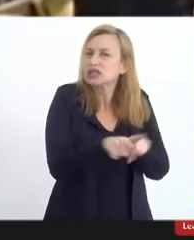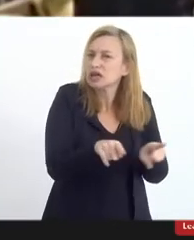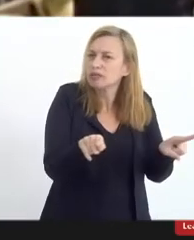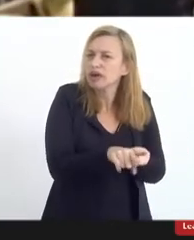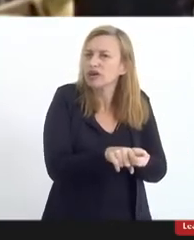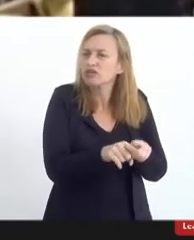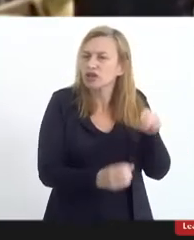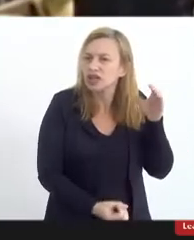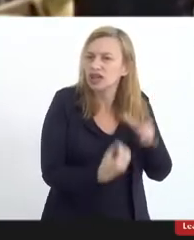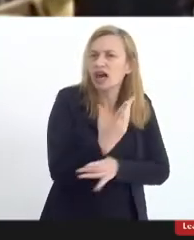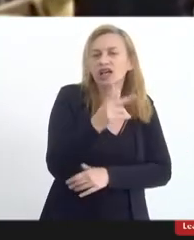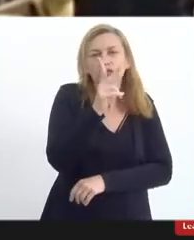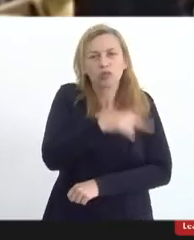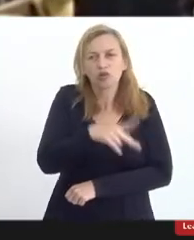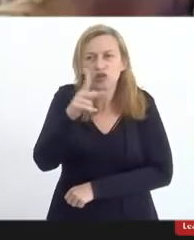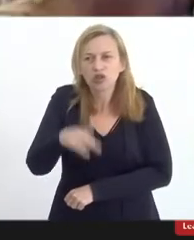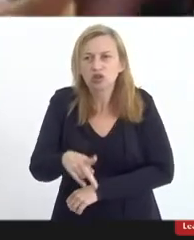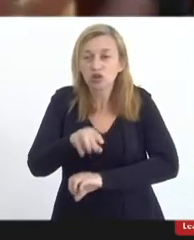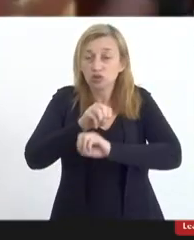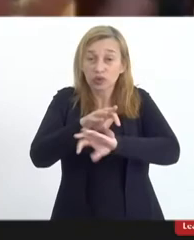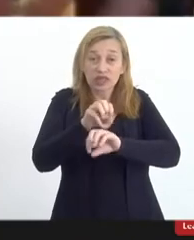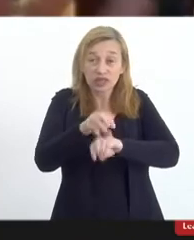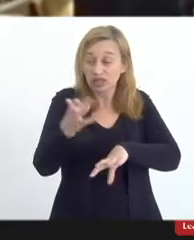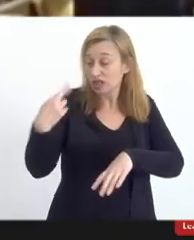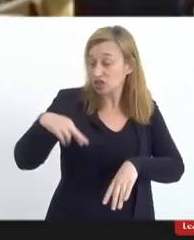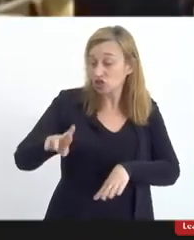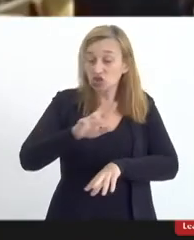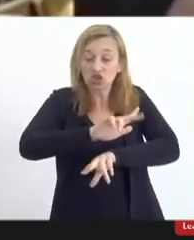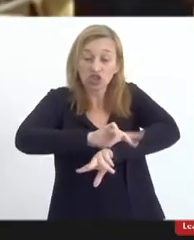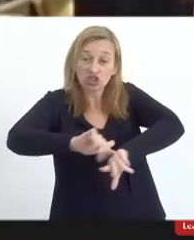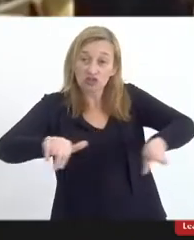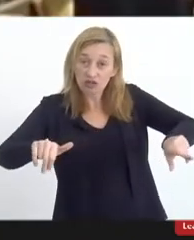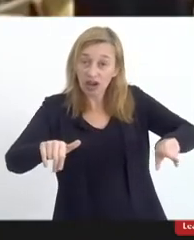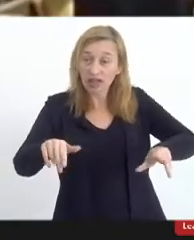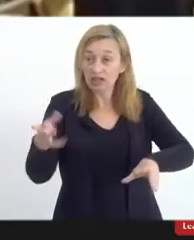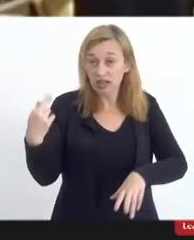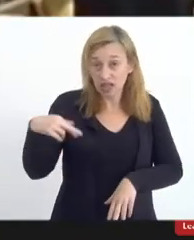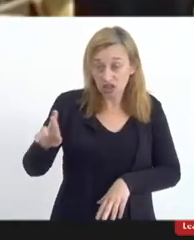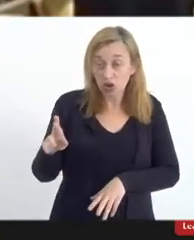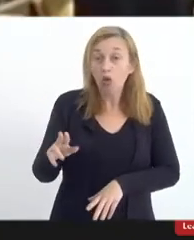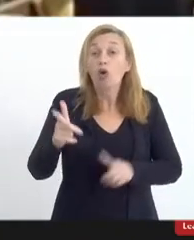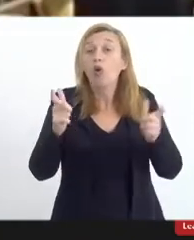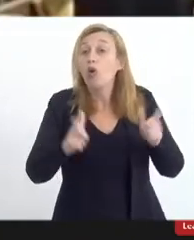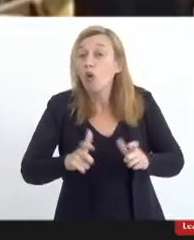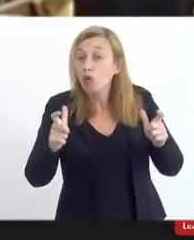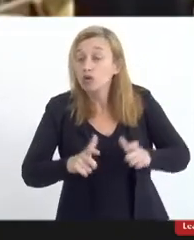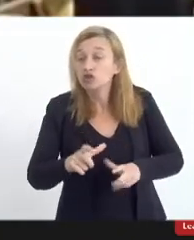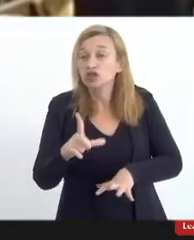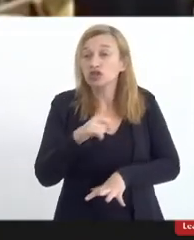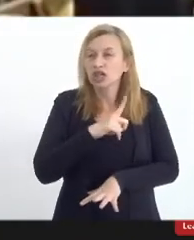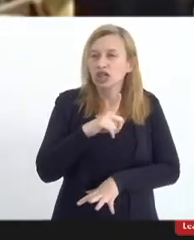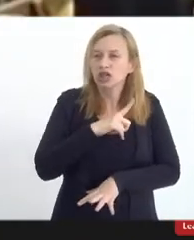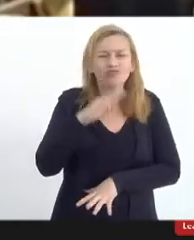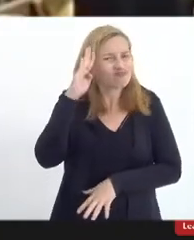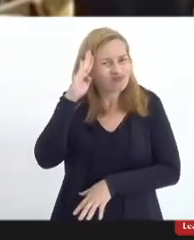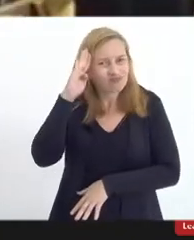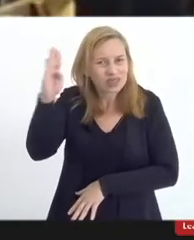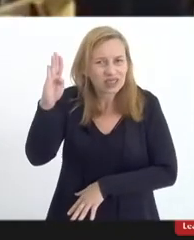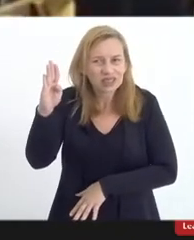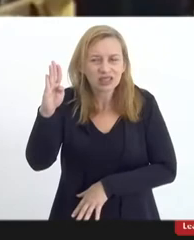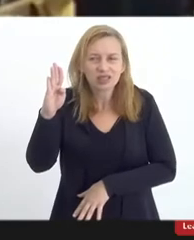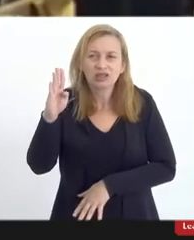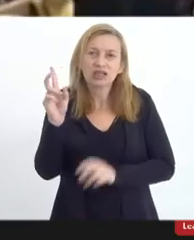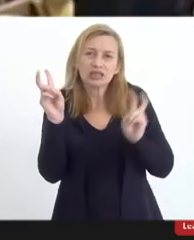construída por professores de ensino religioso de diversos credos, onde nós temos principalmente